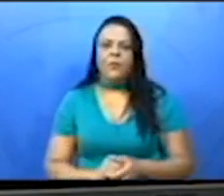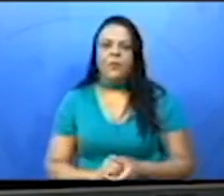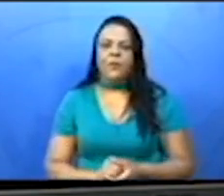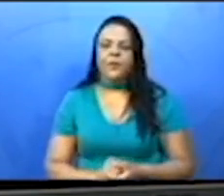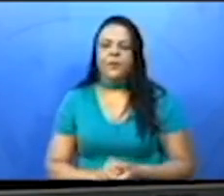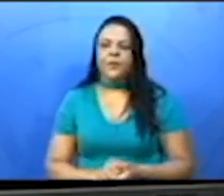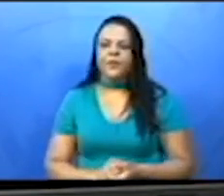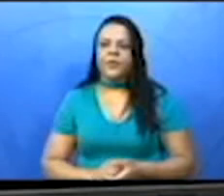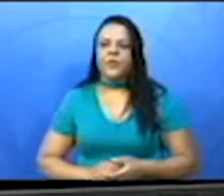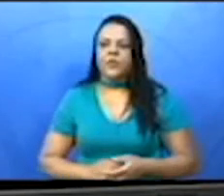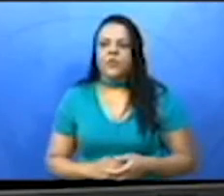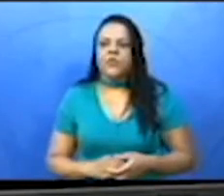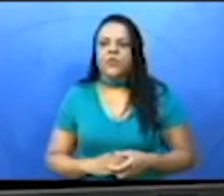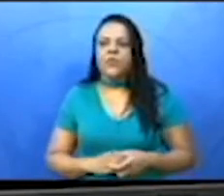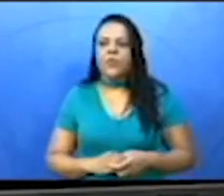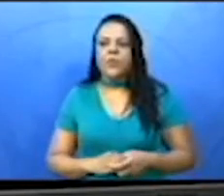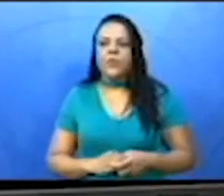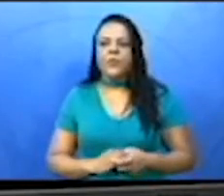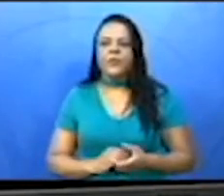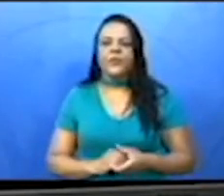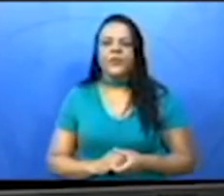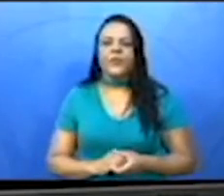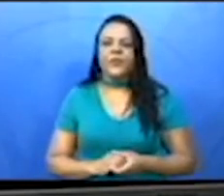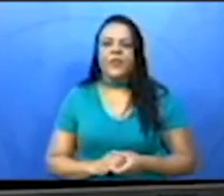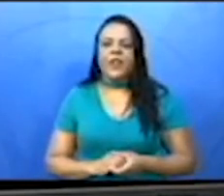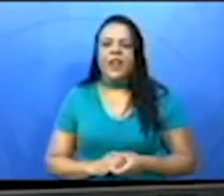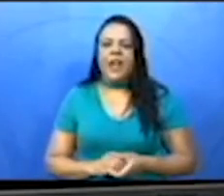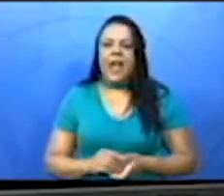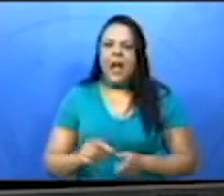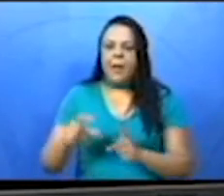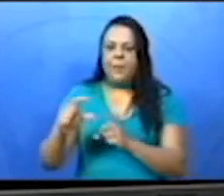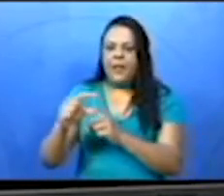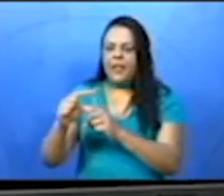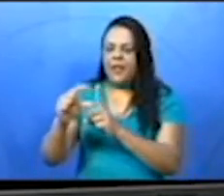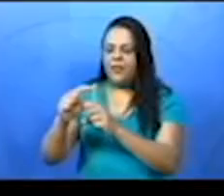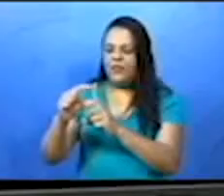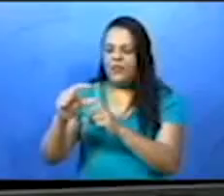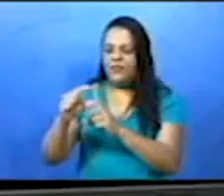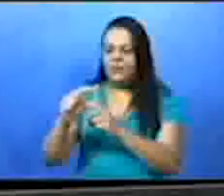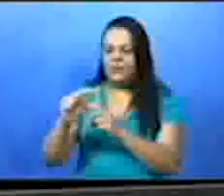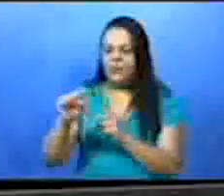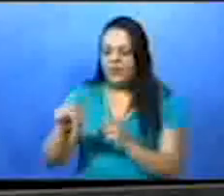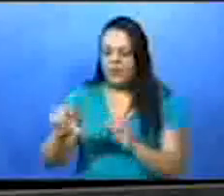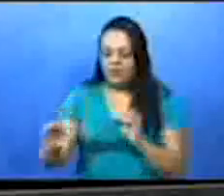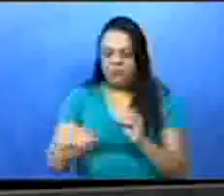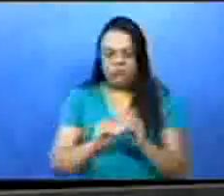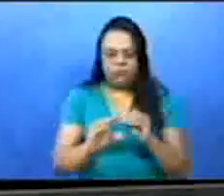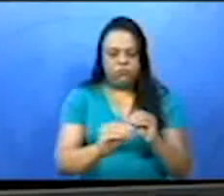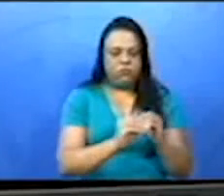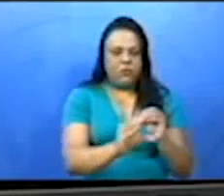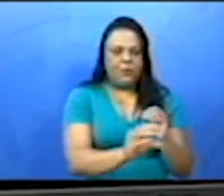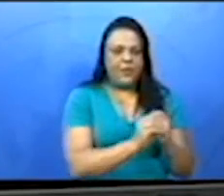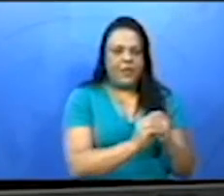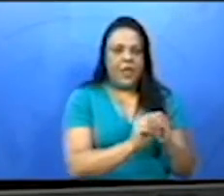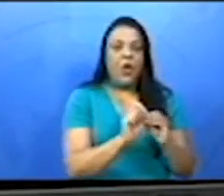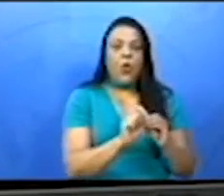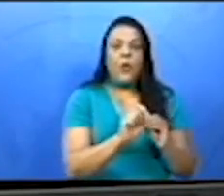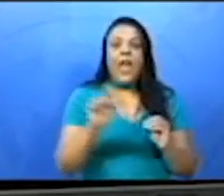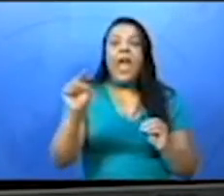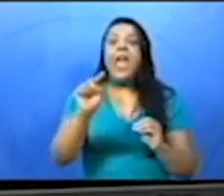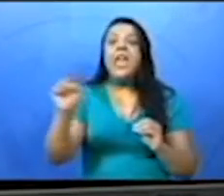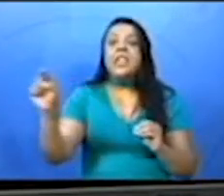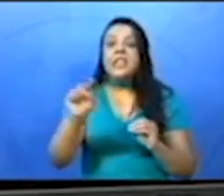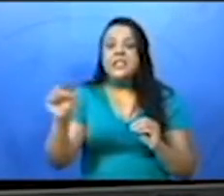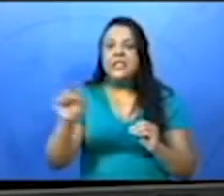Vamos lá! Cada vez que você retirar uma palavra para completar do seu texto, vamos riscar, vamos